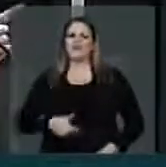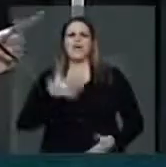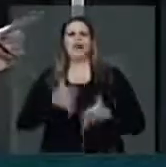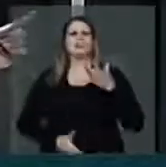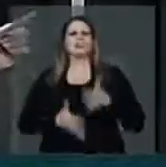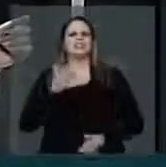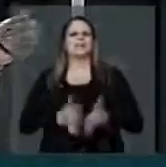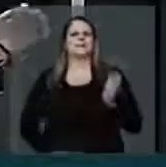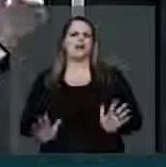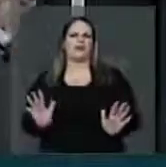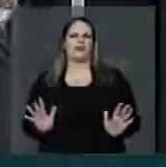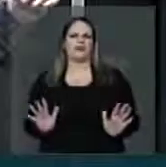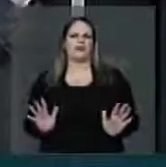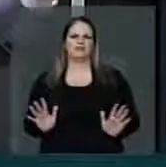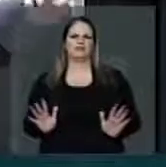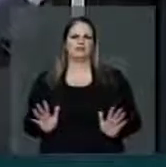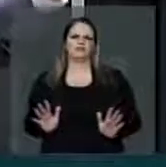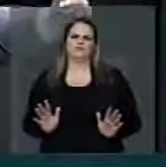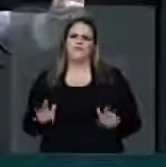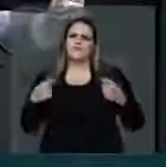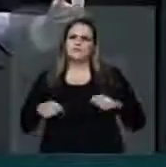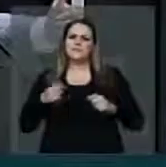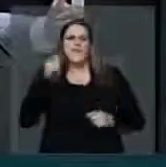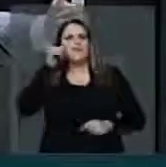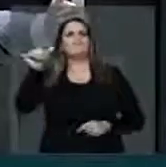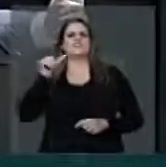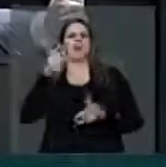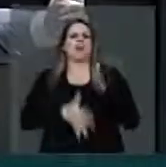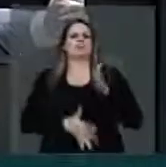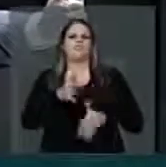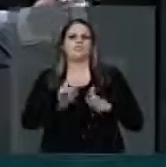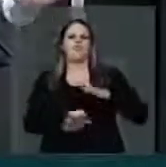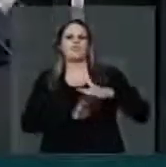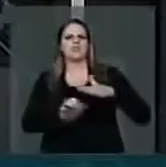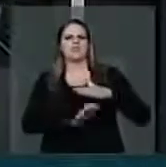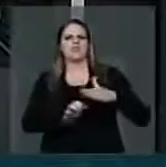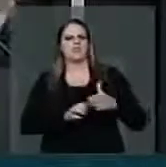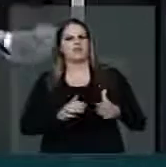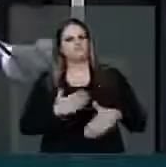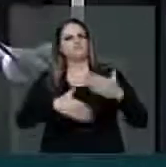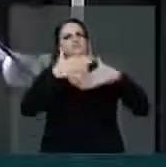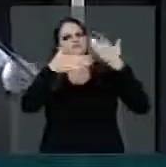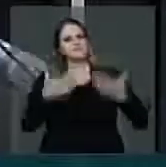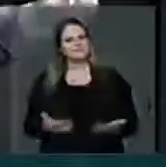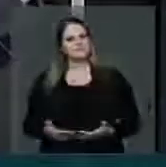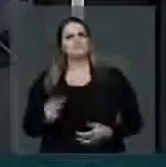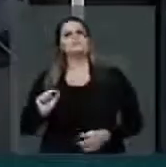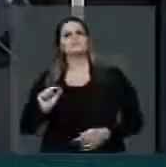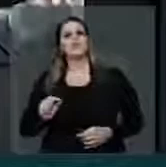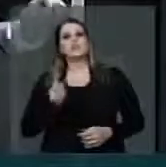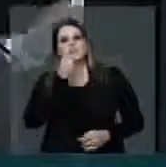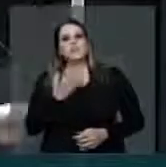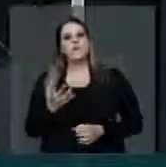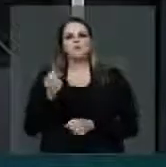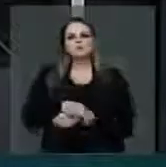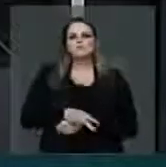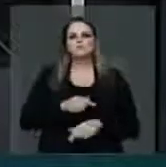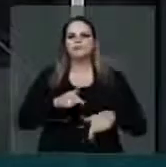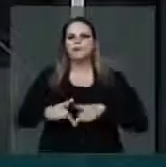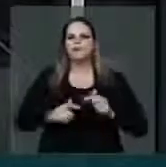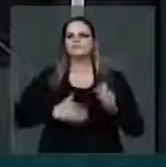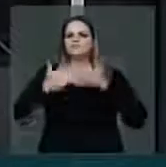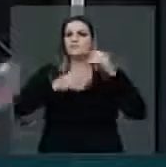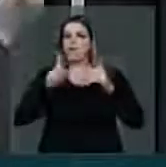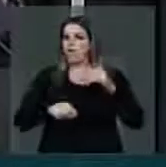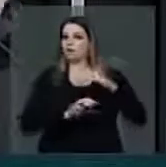O governo precisa não atrapalhar as empresas. E quem gera emprego, quem gera desenvolvimento são as empresas.